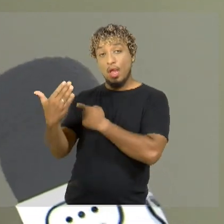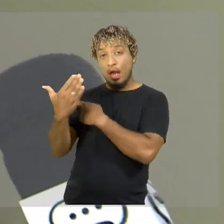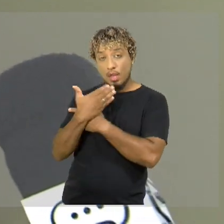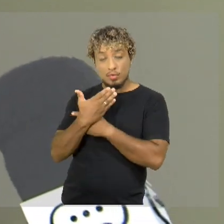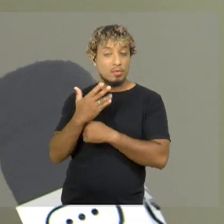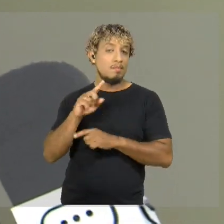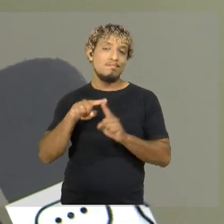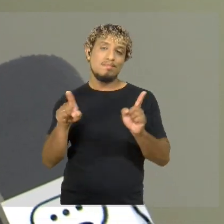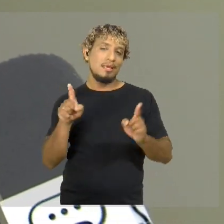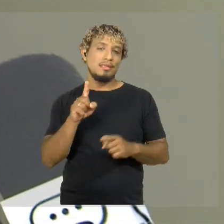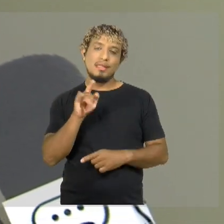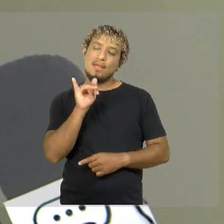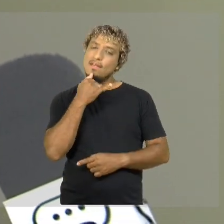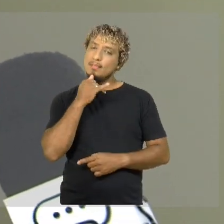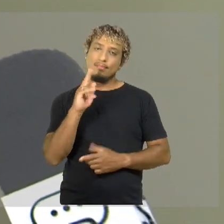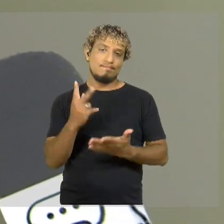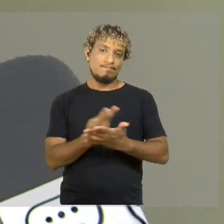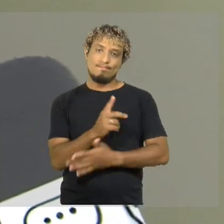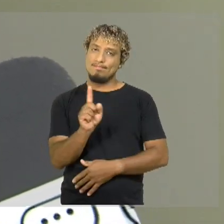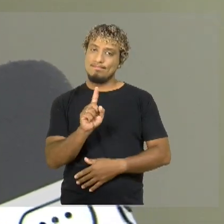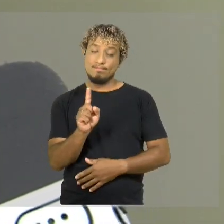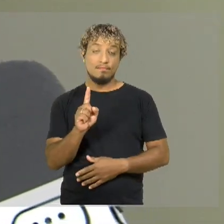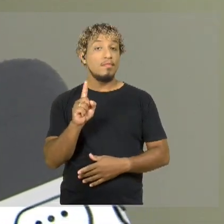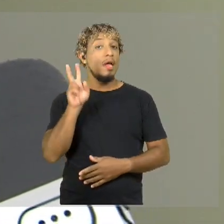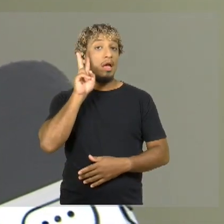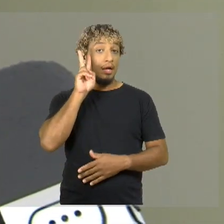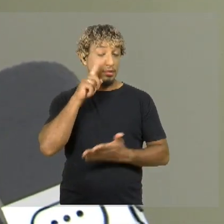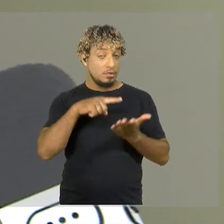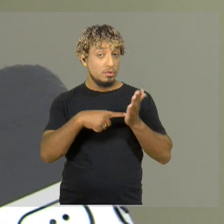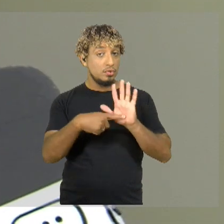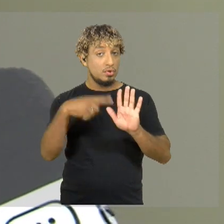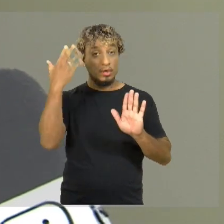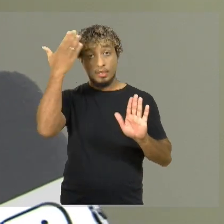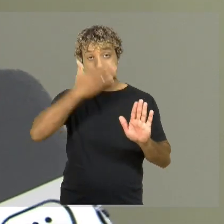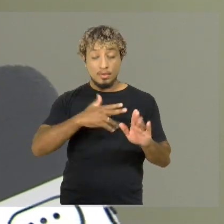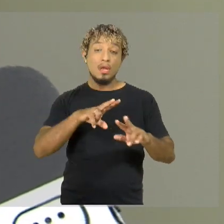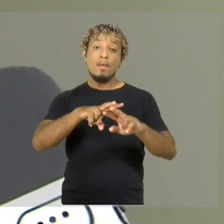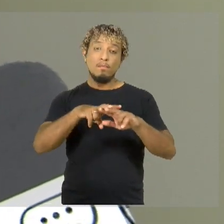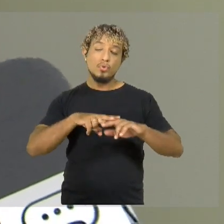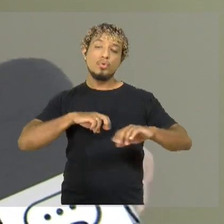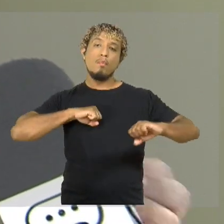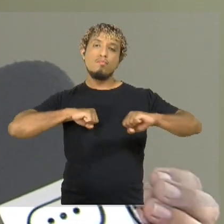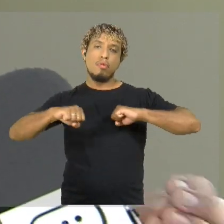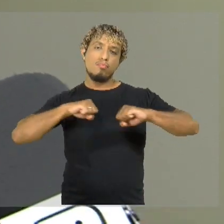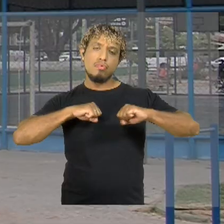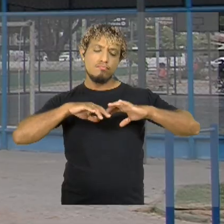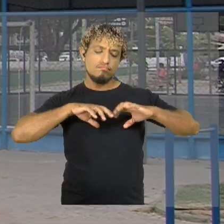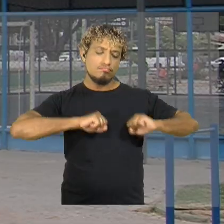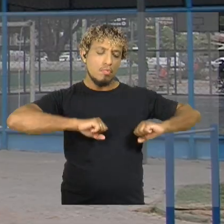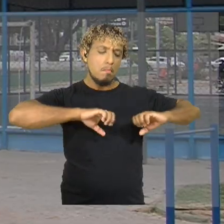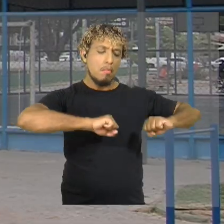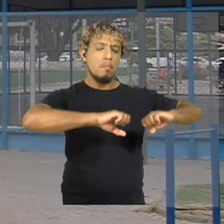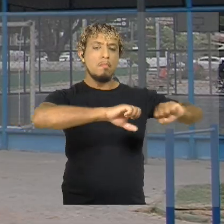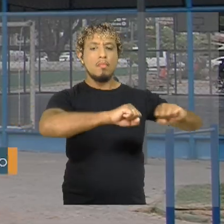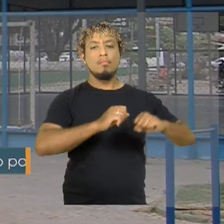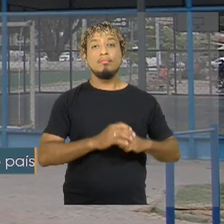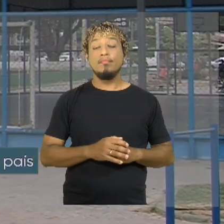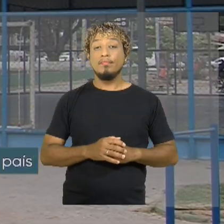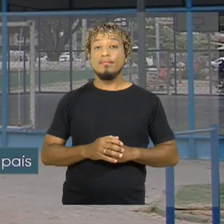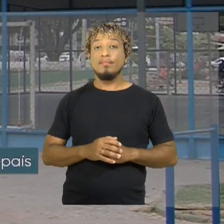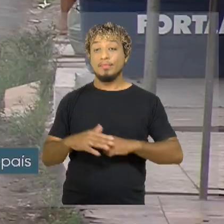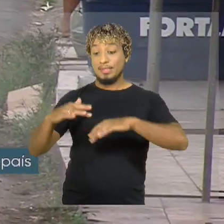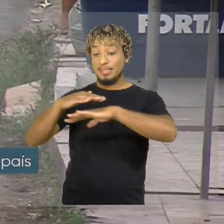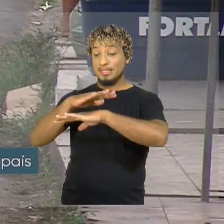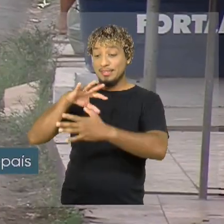a história mostra. Então é aí que nós temos esses primeiros movimentos de ocupações não organizados. Distantes das